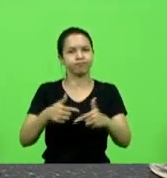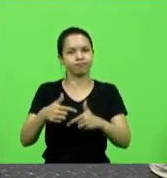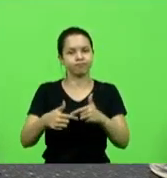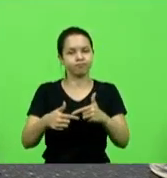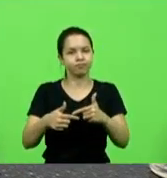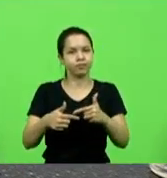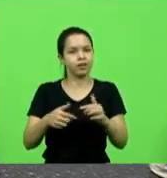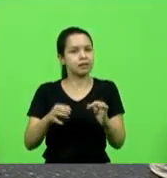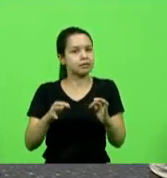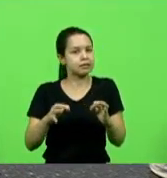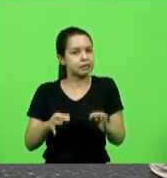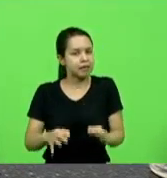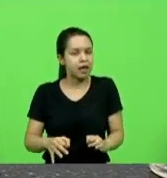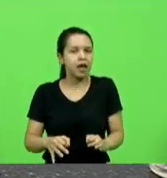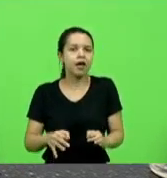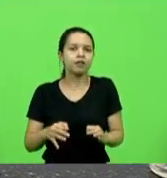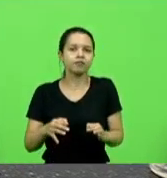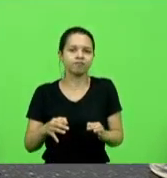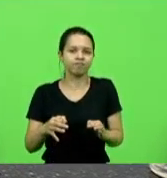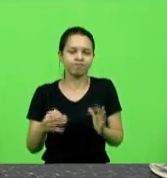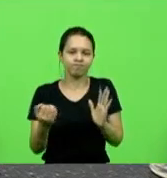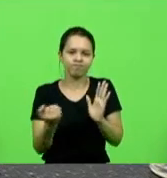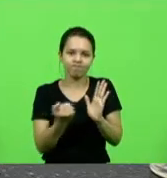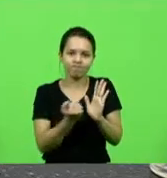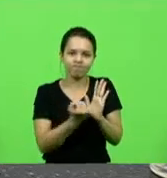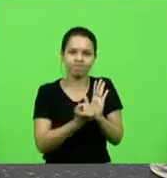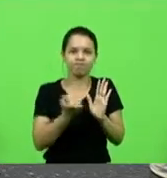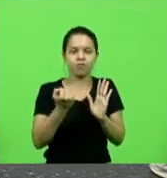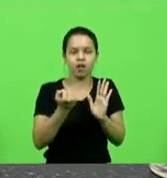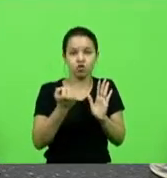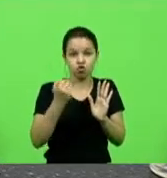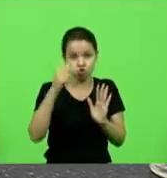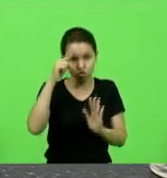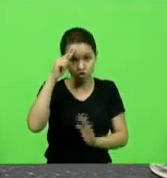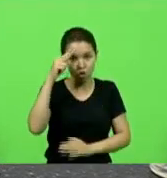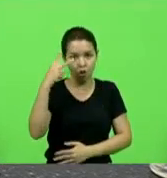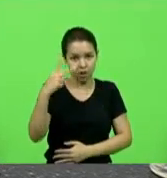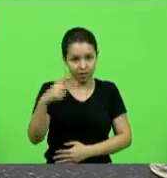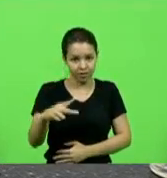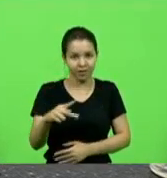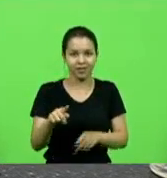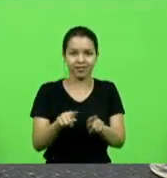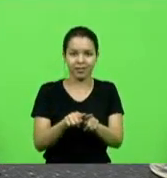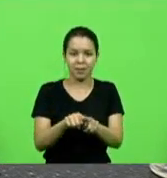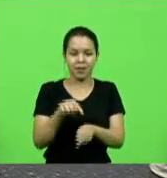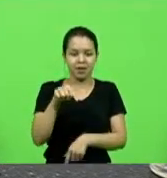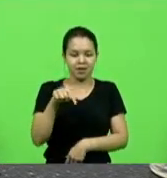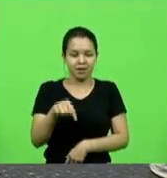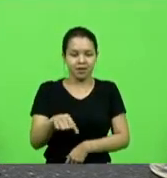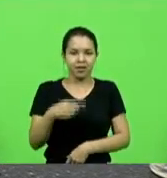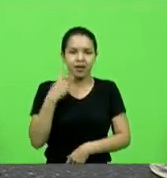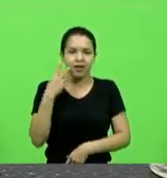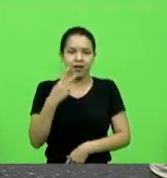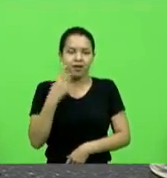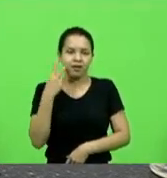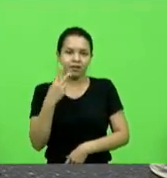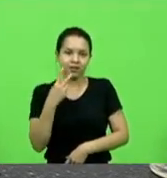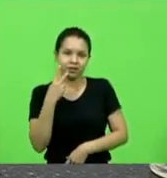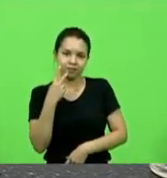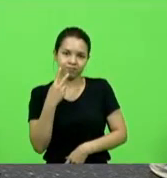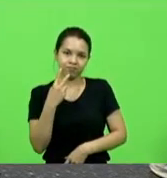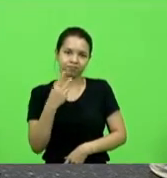a sua história e história do parlamento no segundo ano